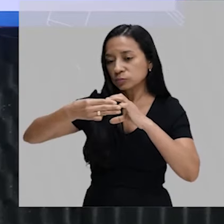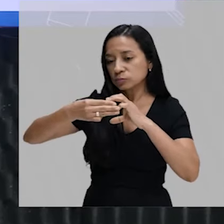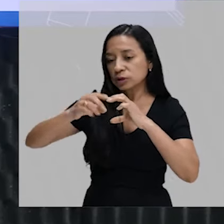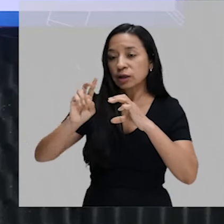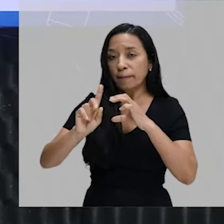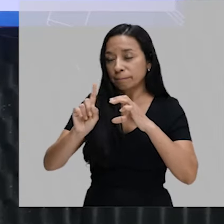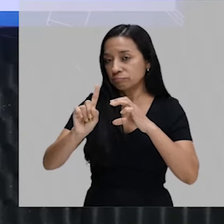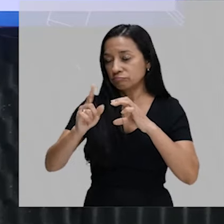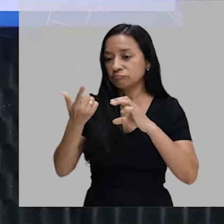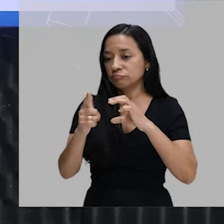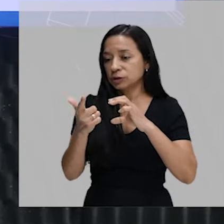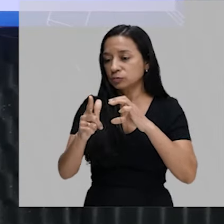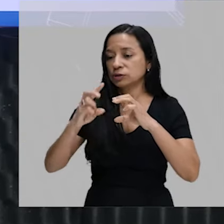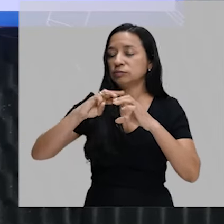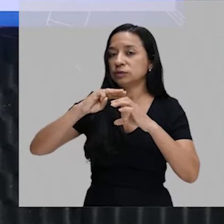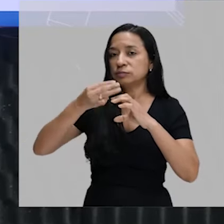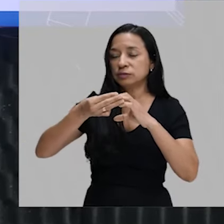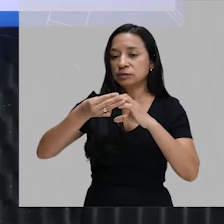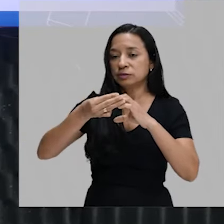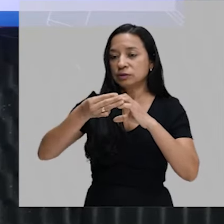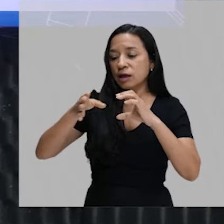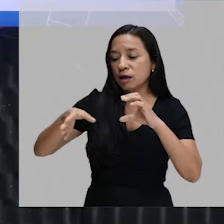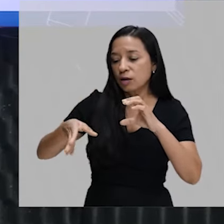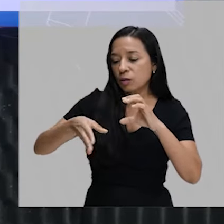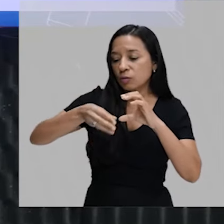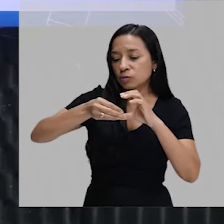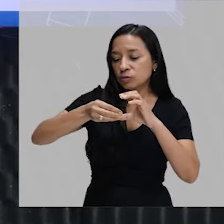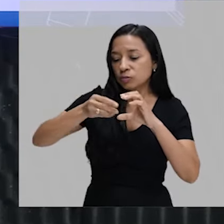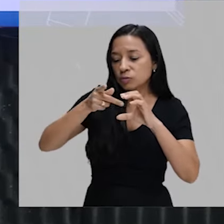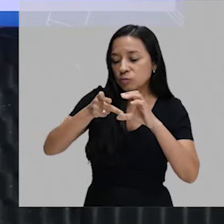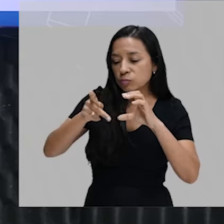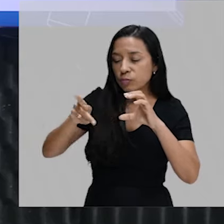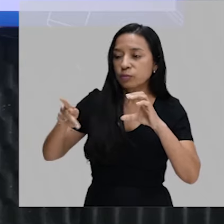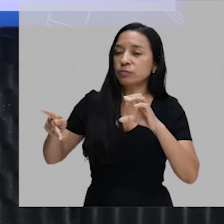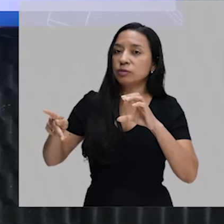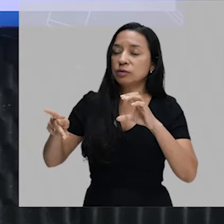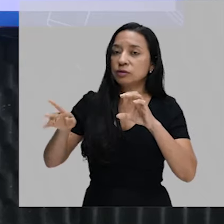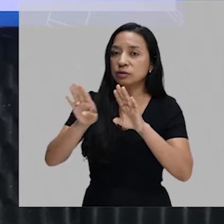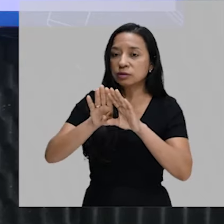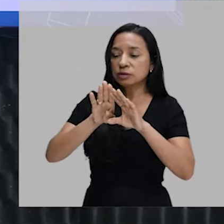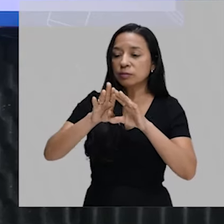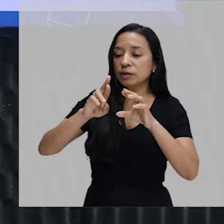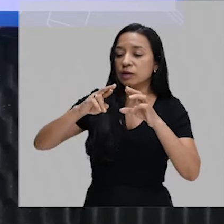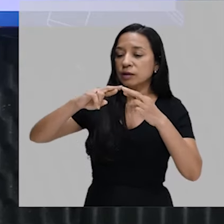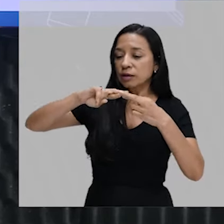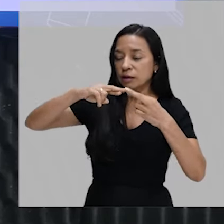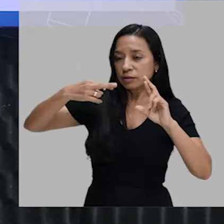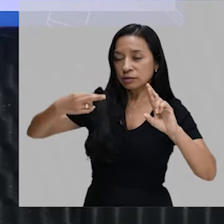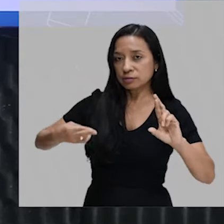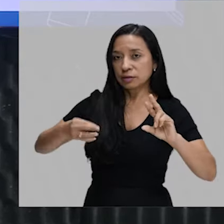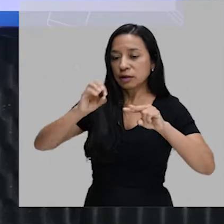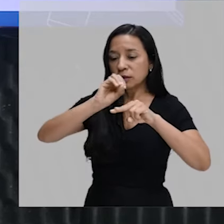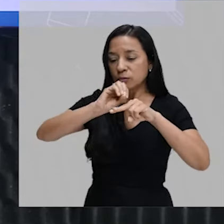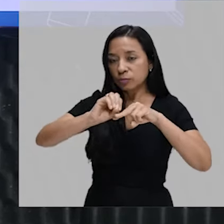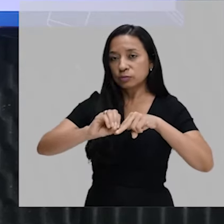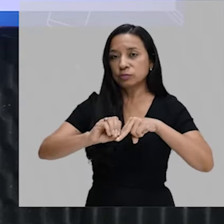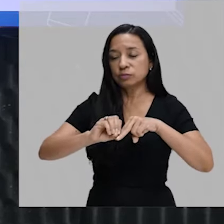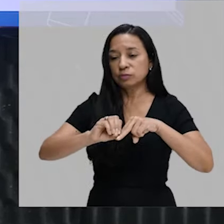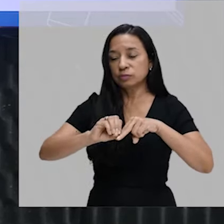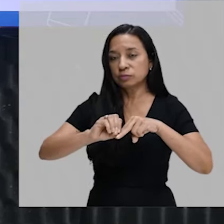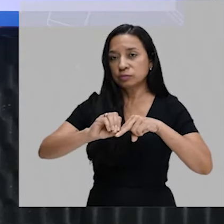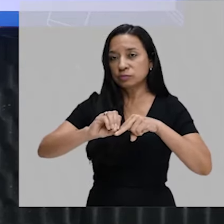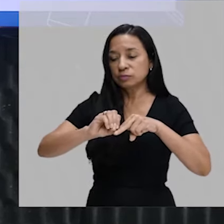membranosa. Ele é constituído por proteínas e por RNA ribossômico. Então, essas